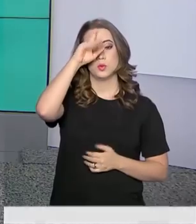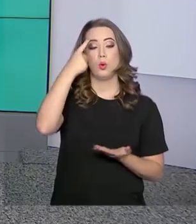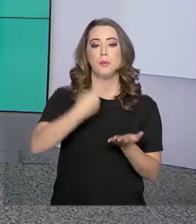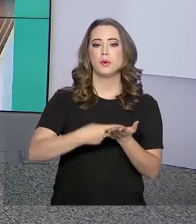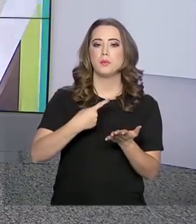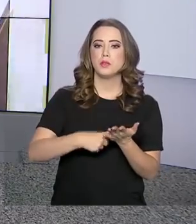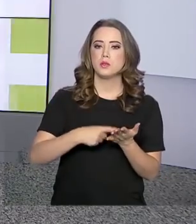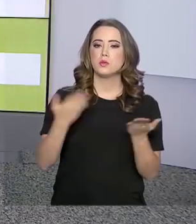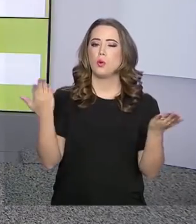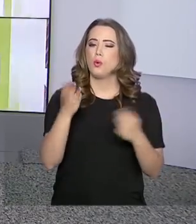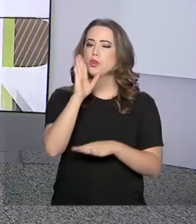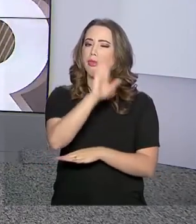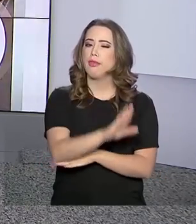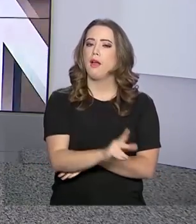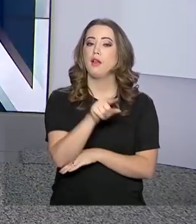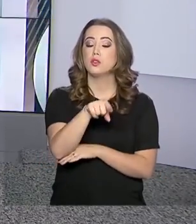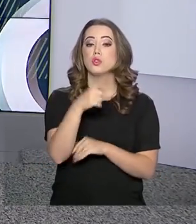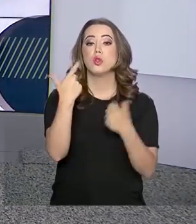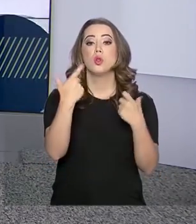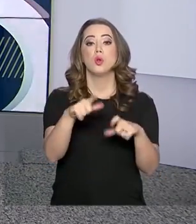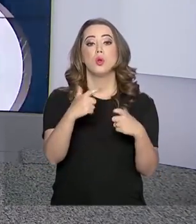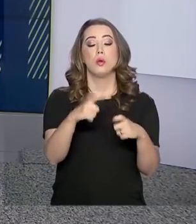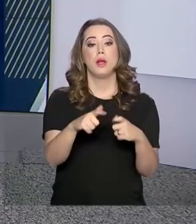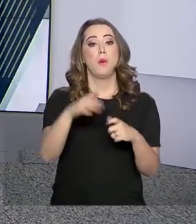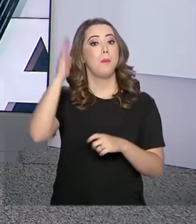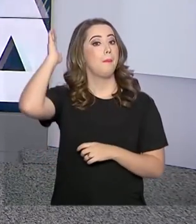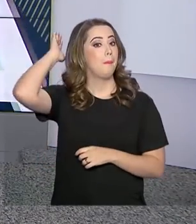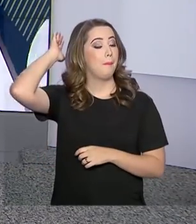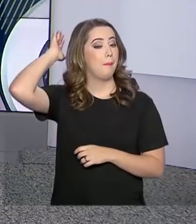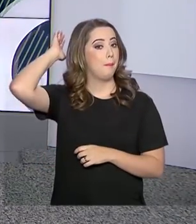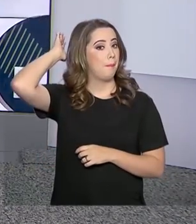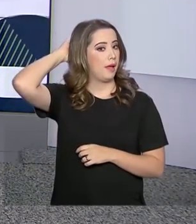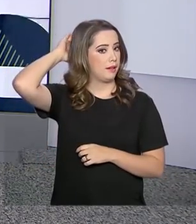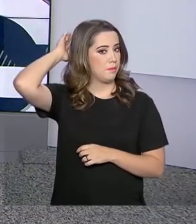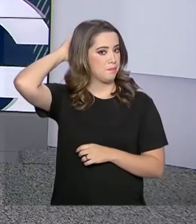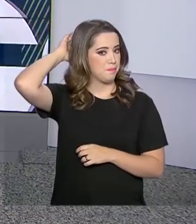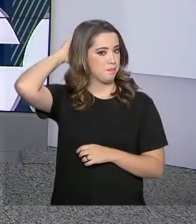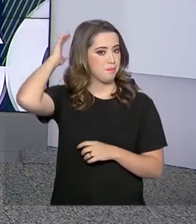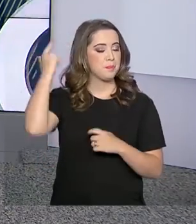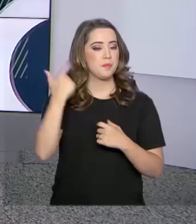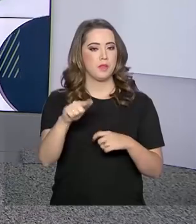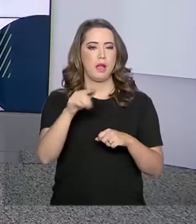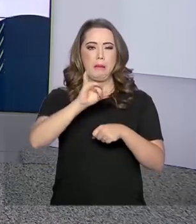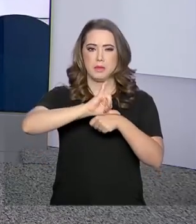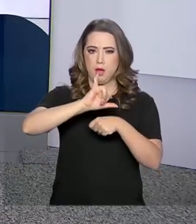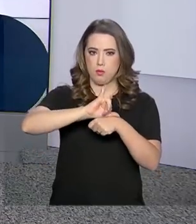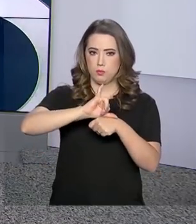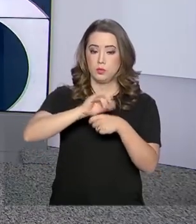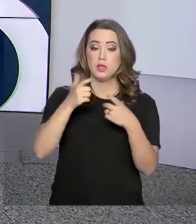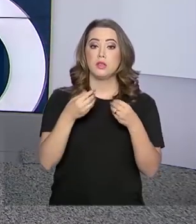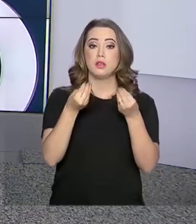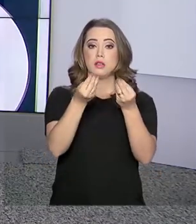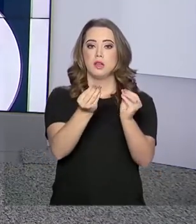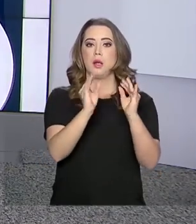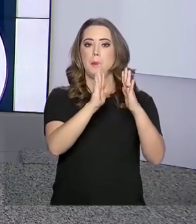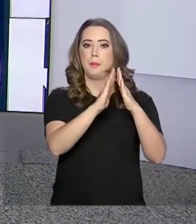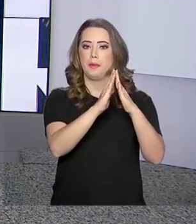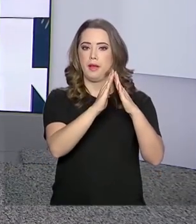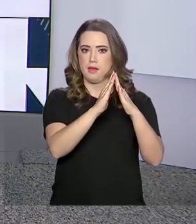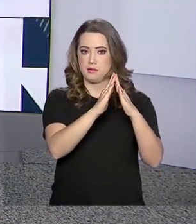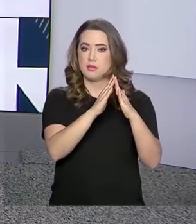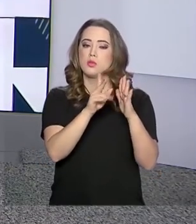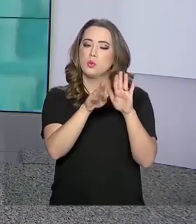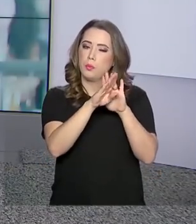cumpre a agenda agora à tarde em Belém, capital do Pará, onde entrega unidades habitacionais do programa Minha Casa Minha Vida. A